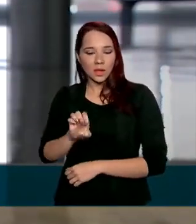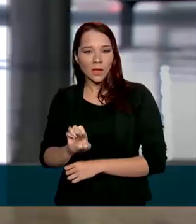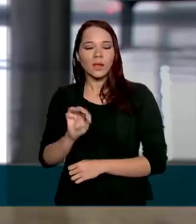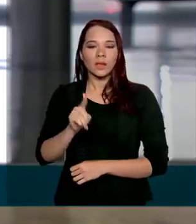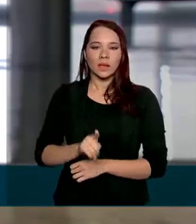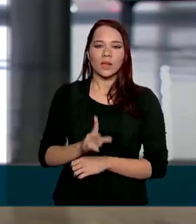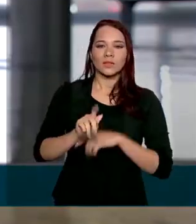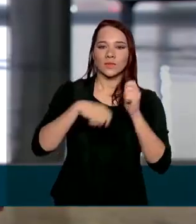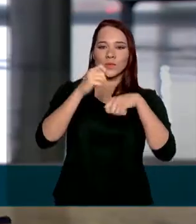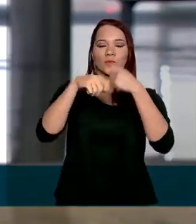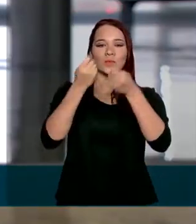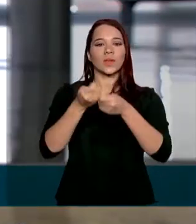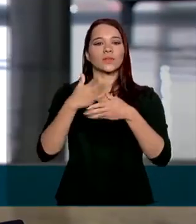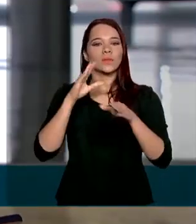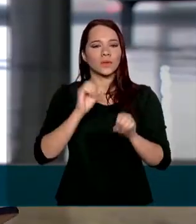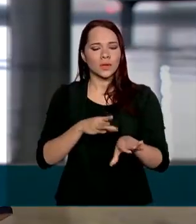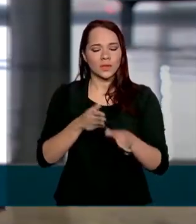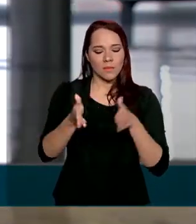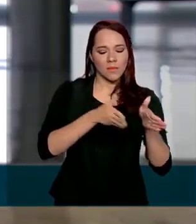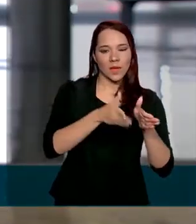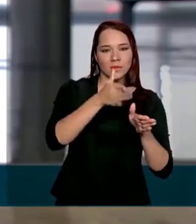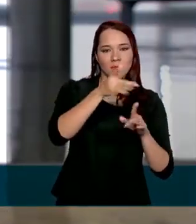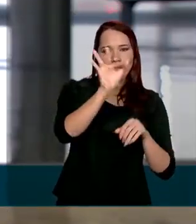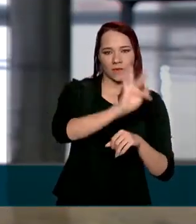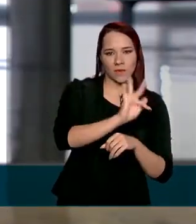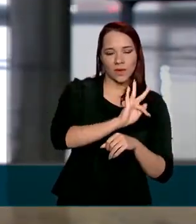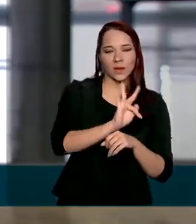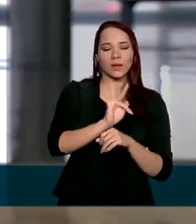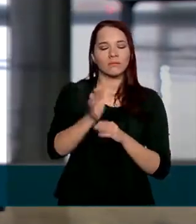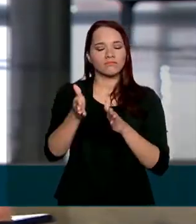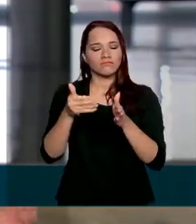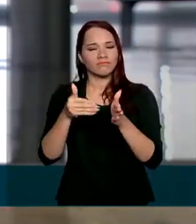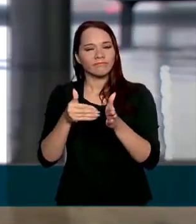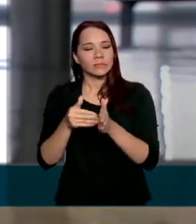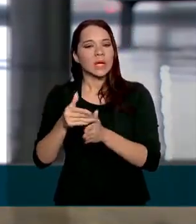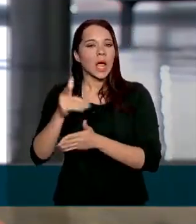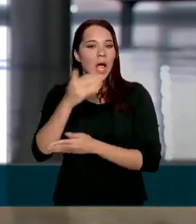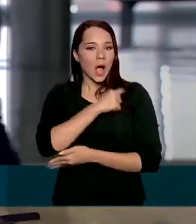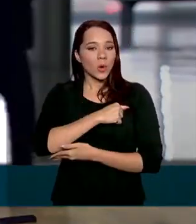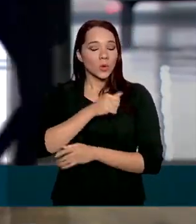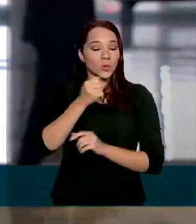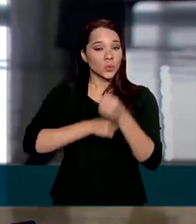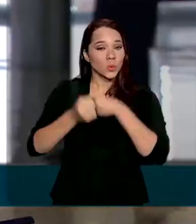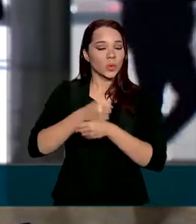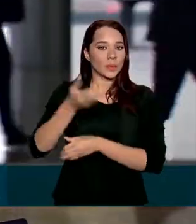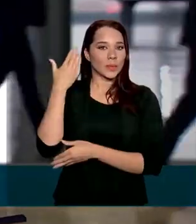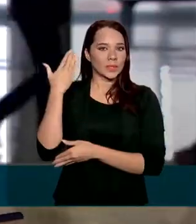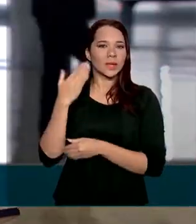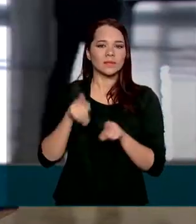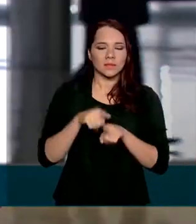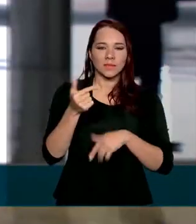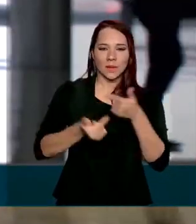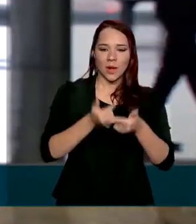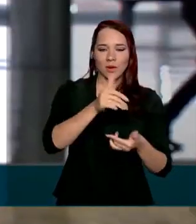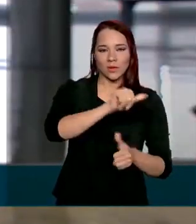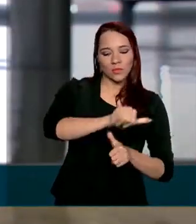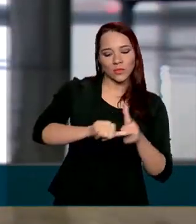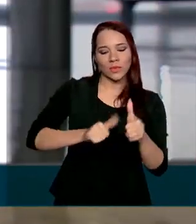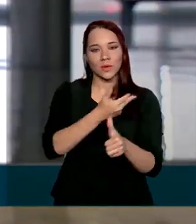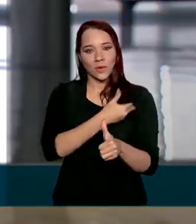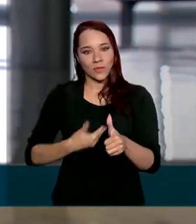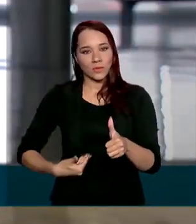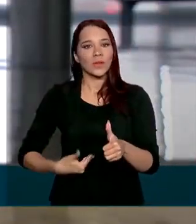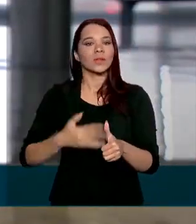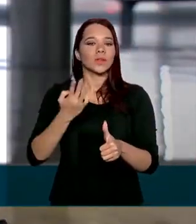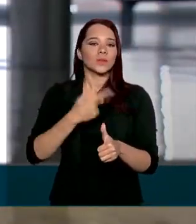Desenvolvimento da Educação, entre fevereiro e agosto do ano passado e atuou durante a transição de governo do presidente